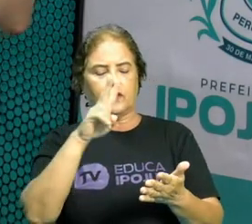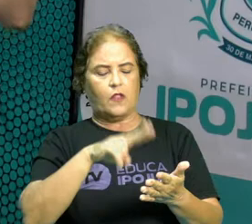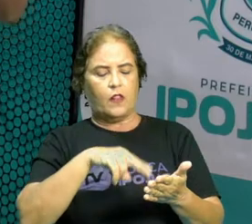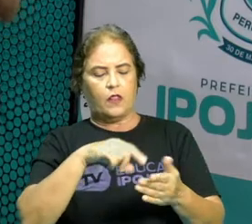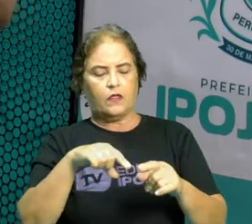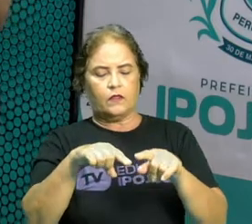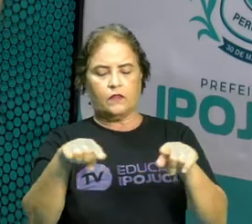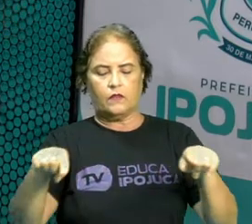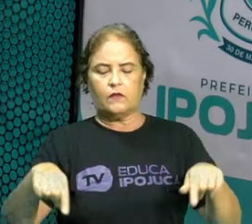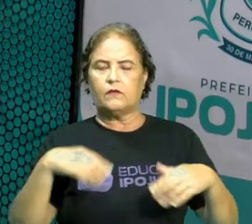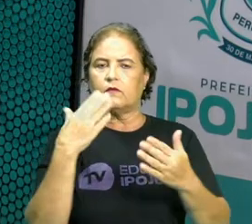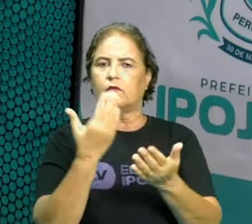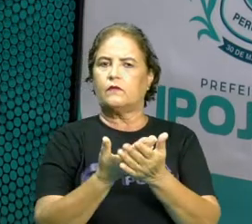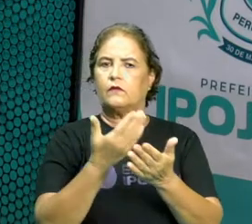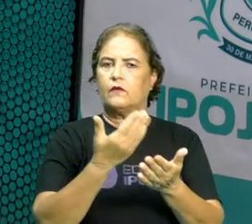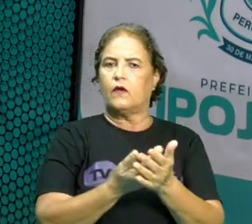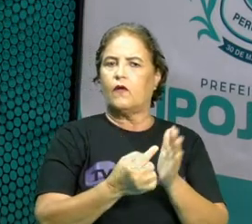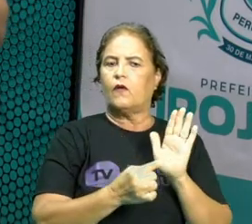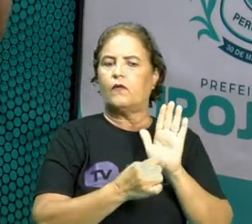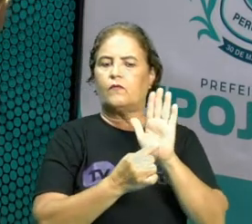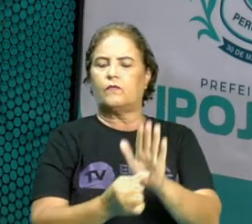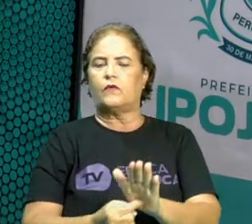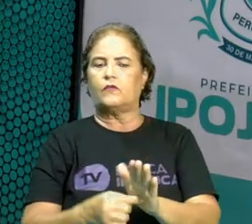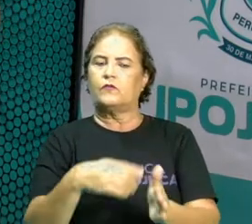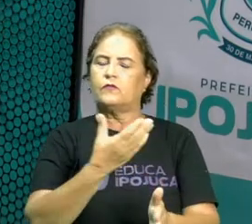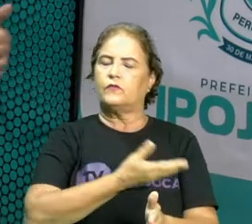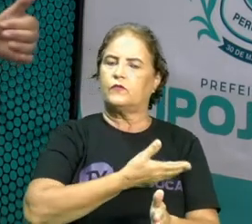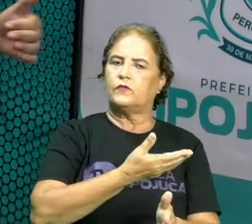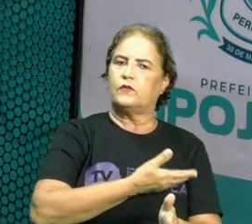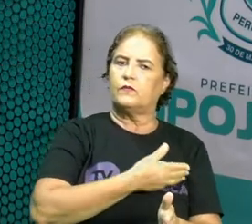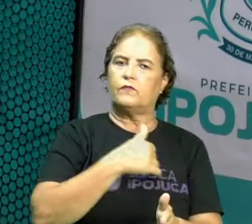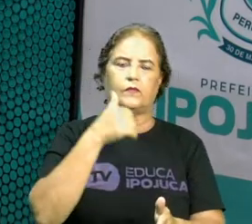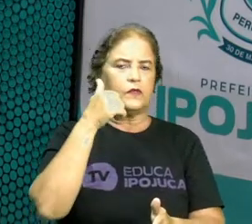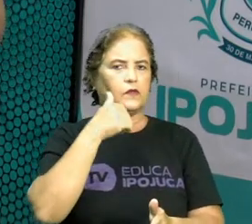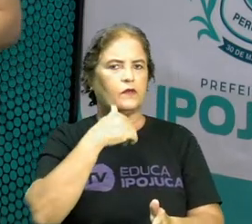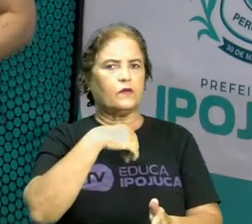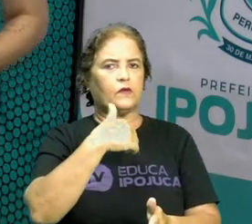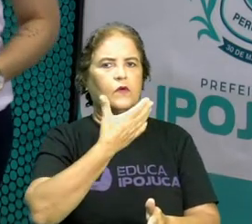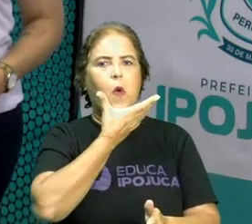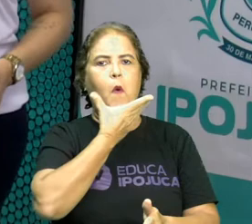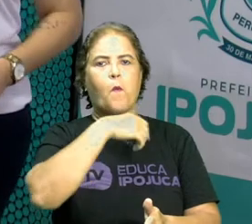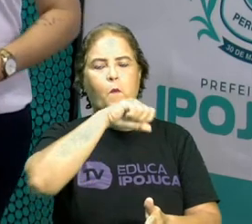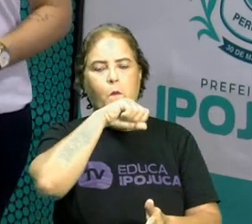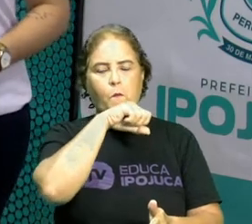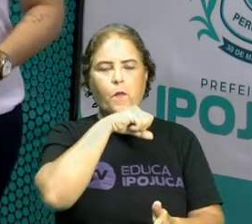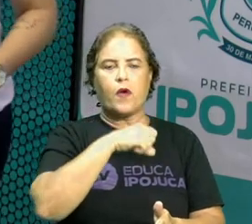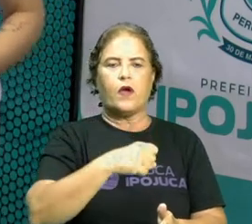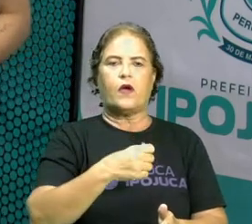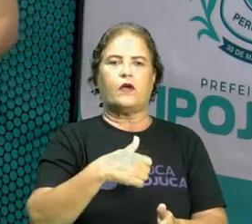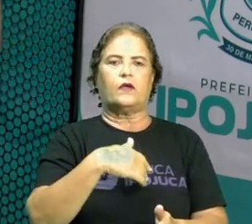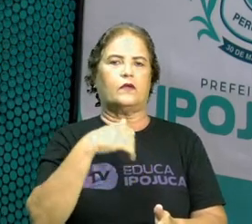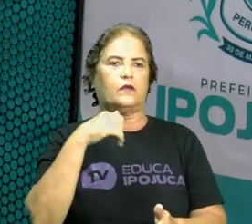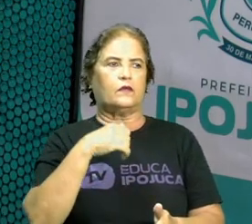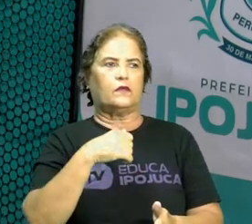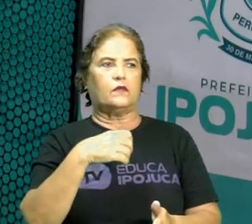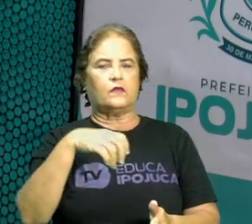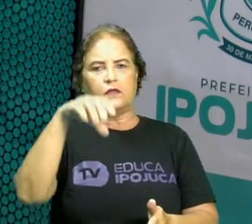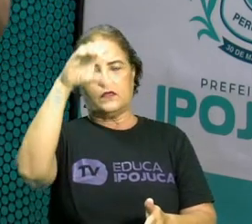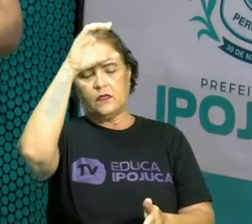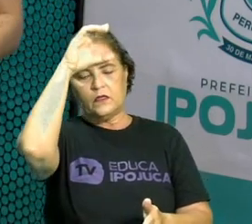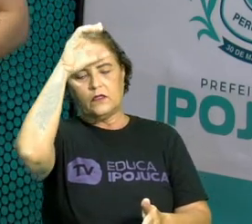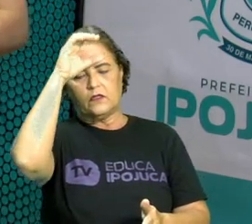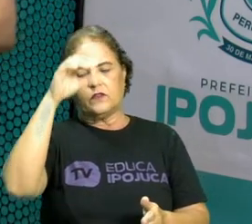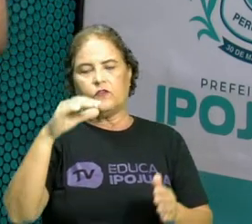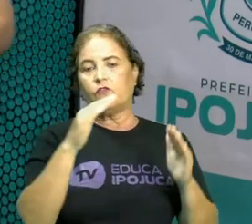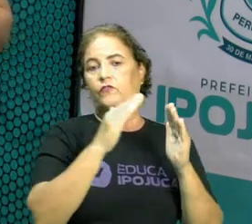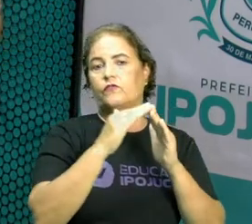aula, mostra para os teus colegas, pai, tio, vizinho, avô, tá certo? Pede ajuda. Conversa